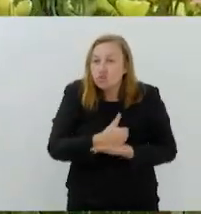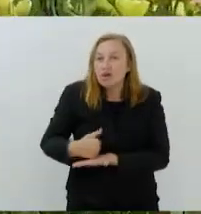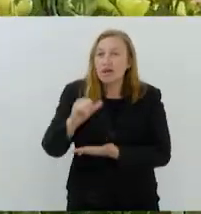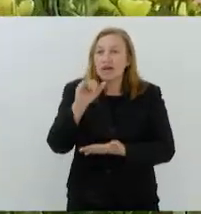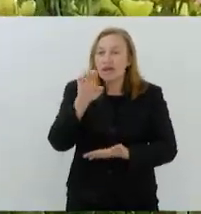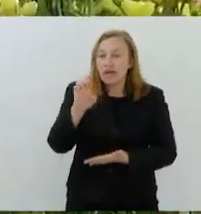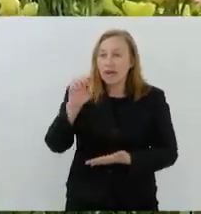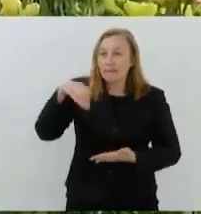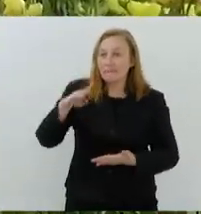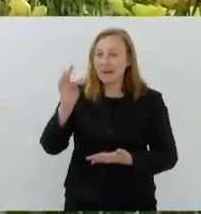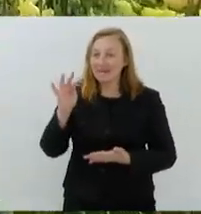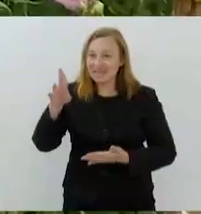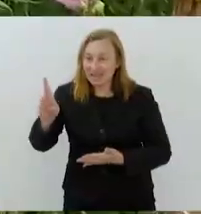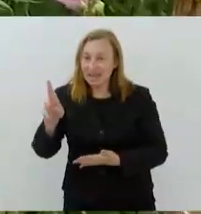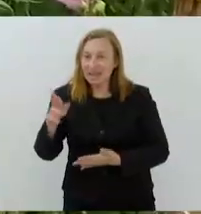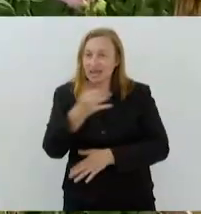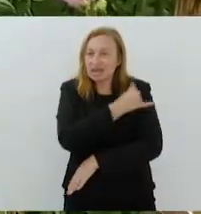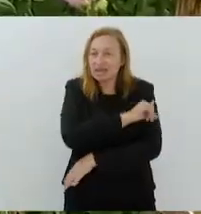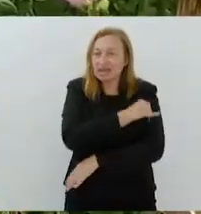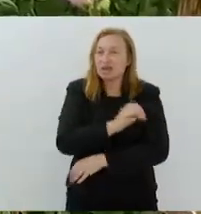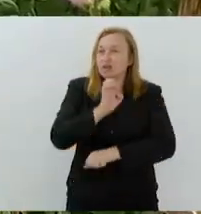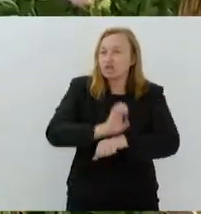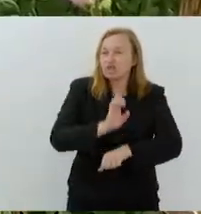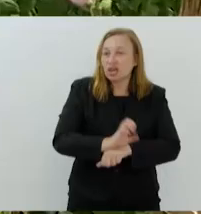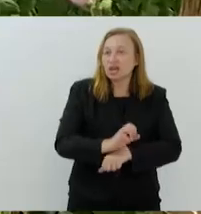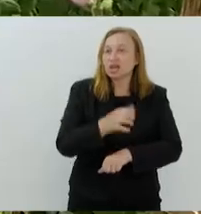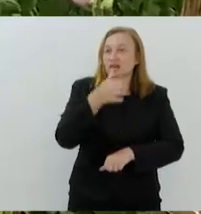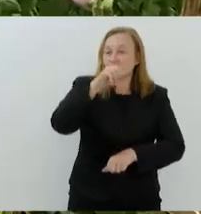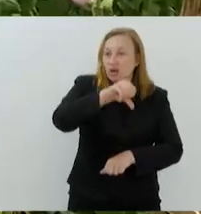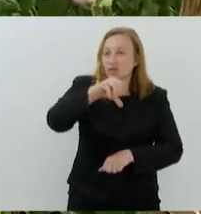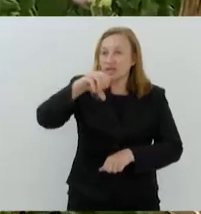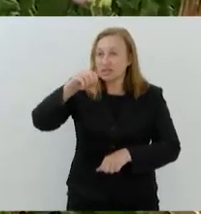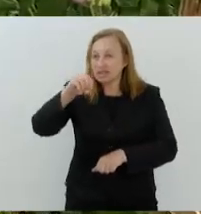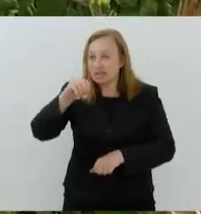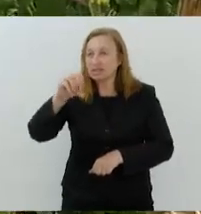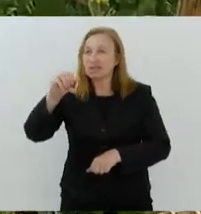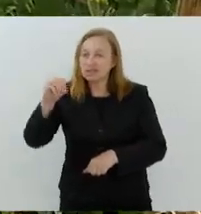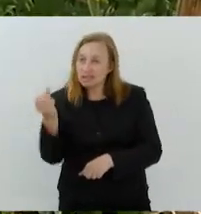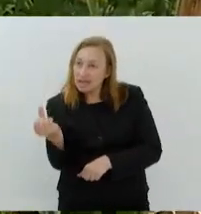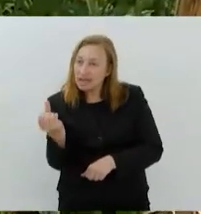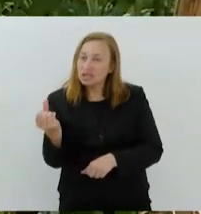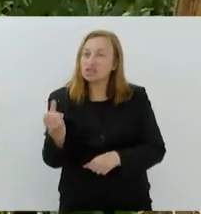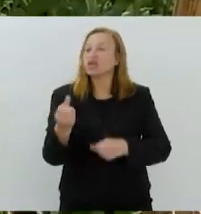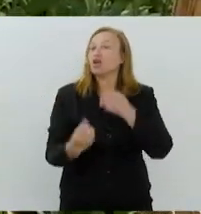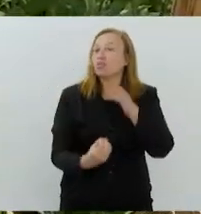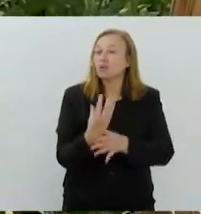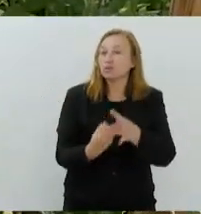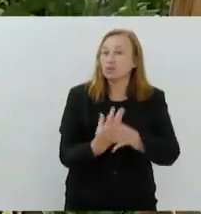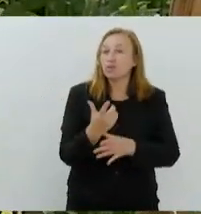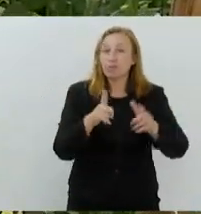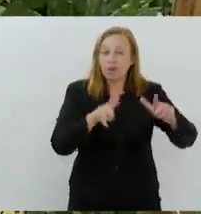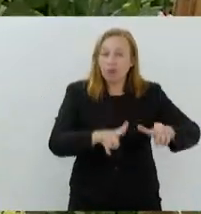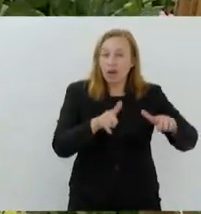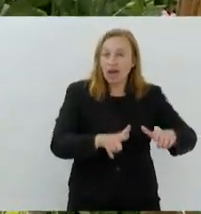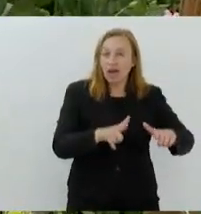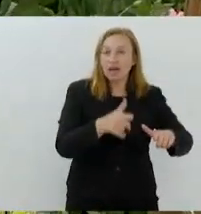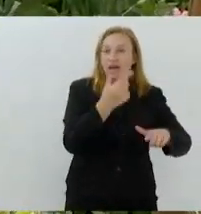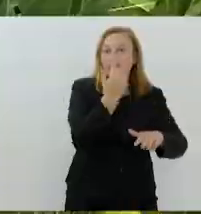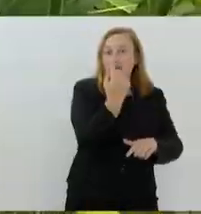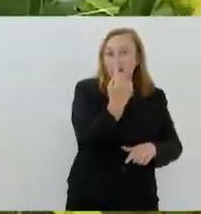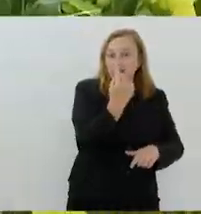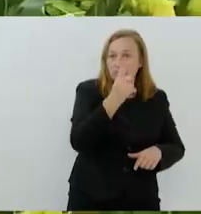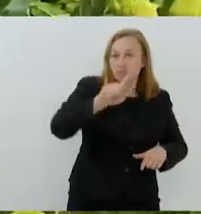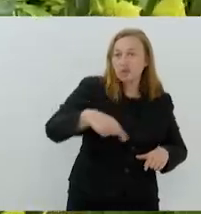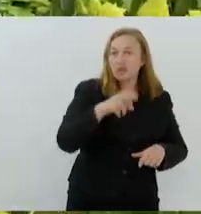-Rio, o estado conta com 906 produtores para uma área cultivada de 1.595 hectares.